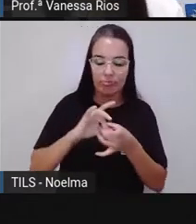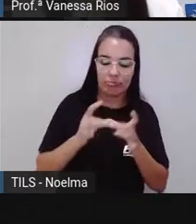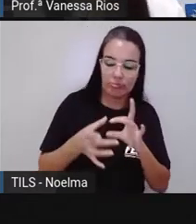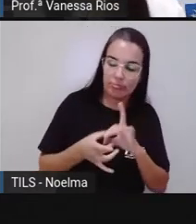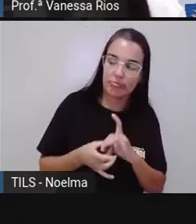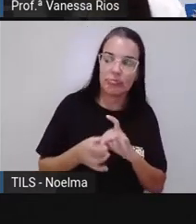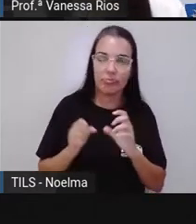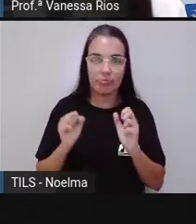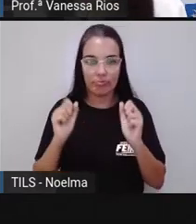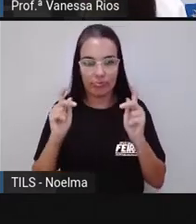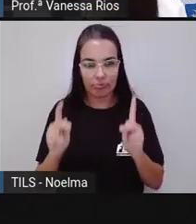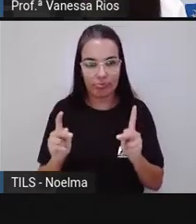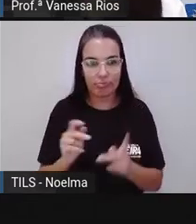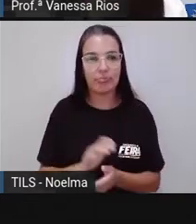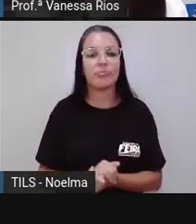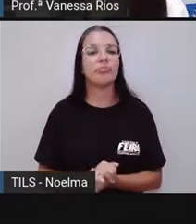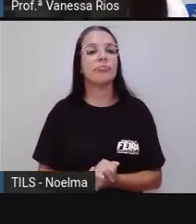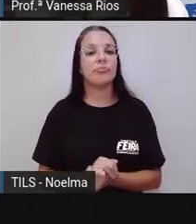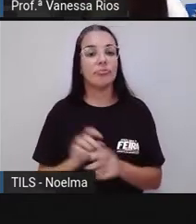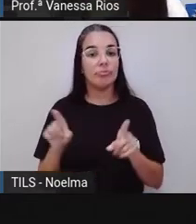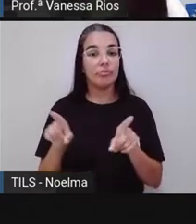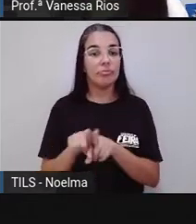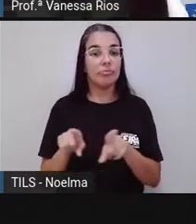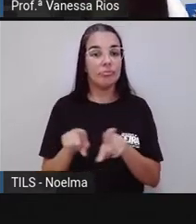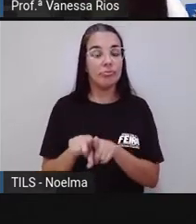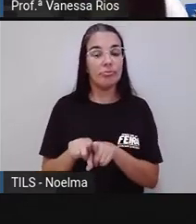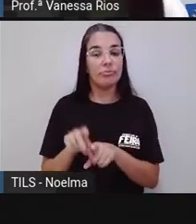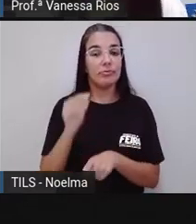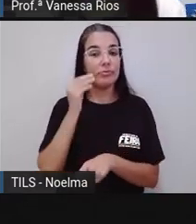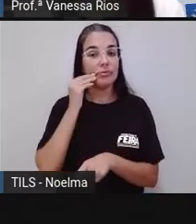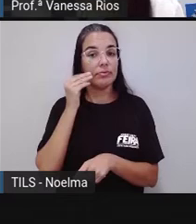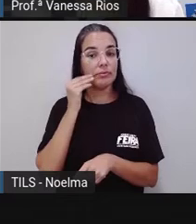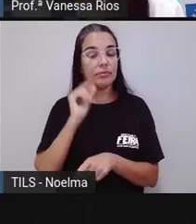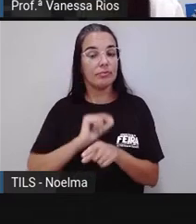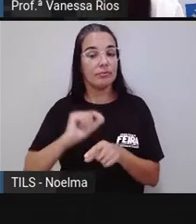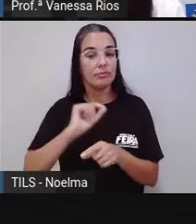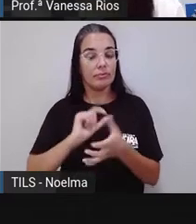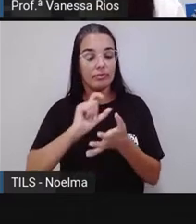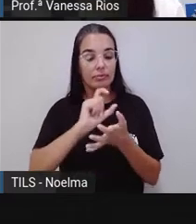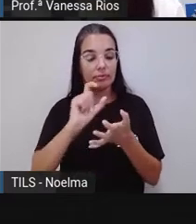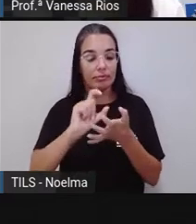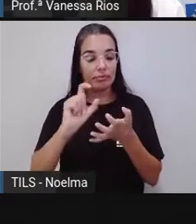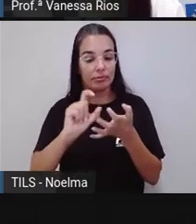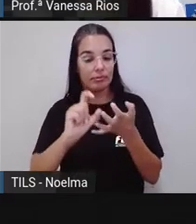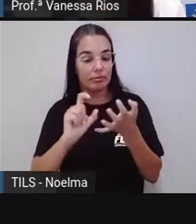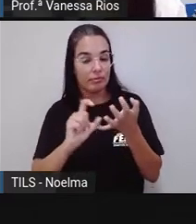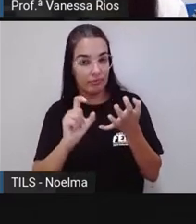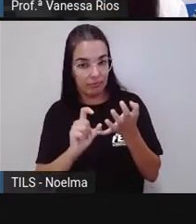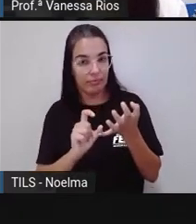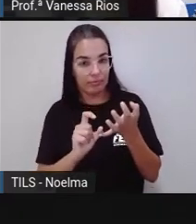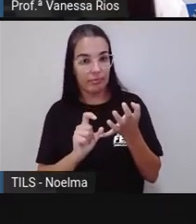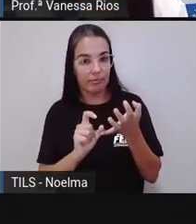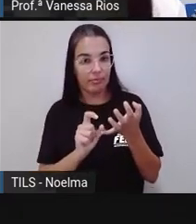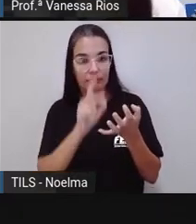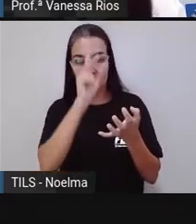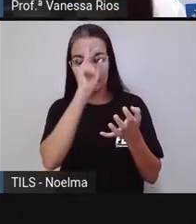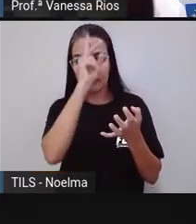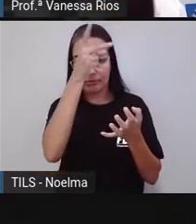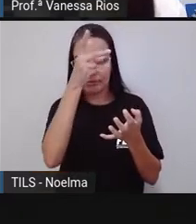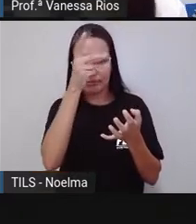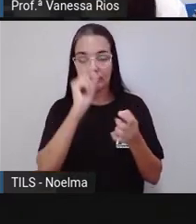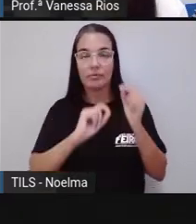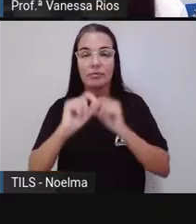acento agudo. Além de indicar a sílaba tônica, ele vai propor às letras A, E e O um